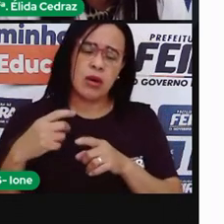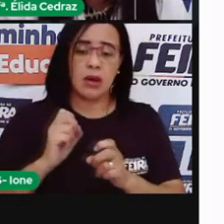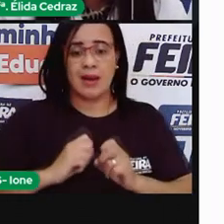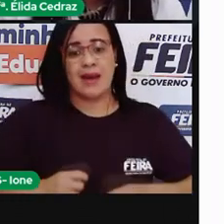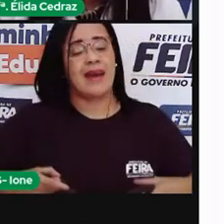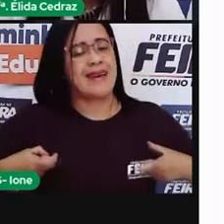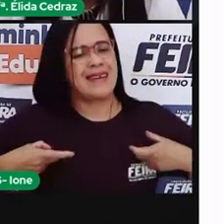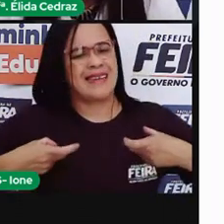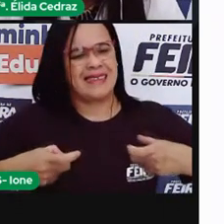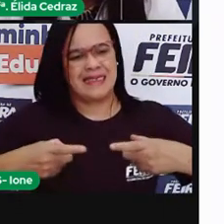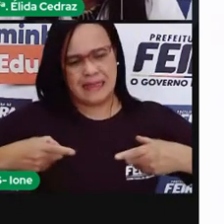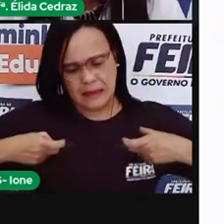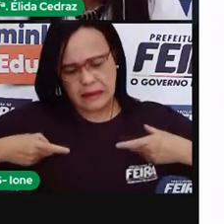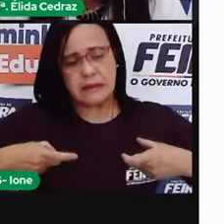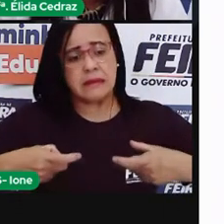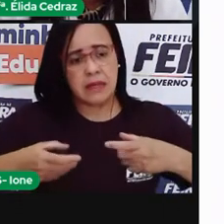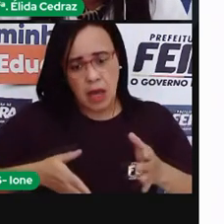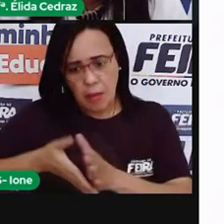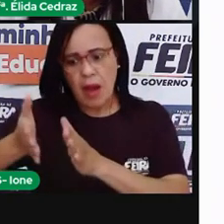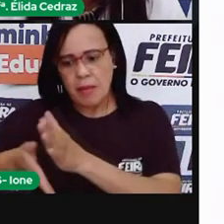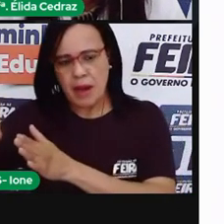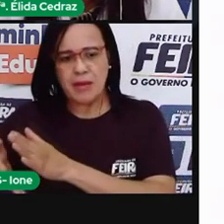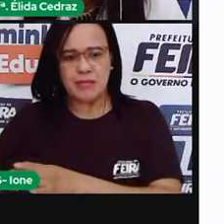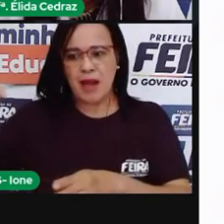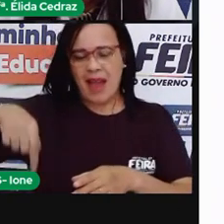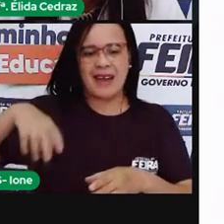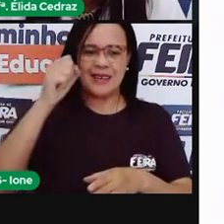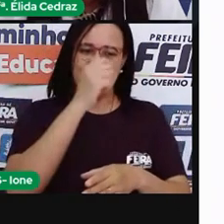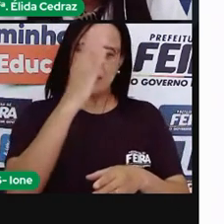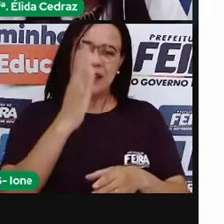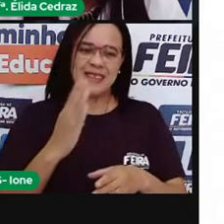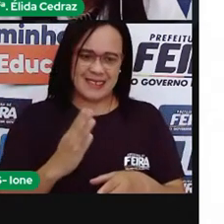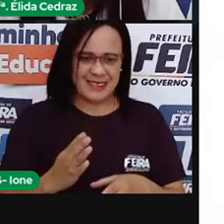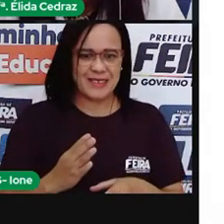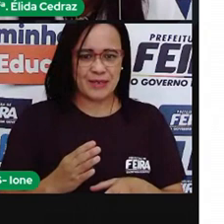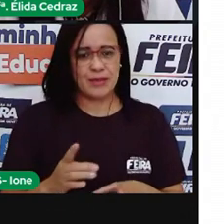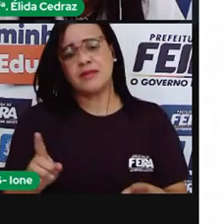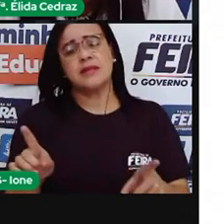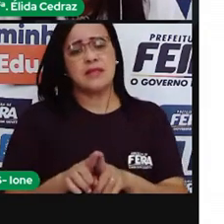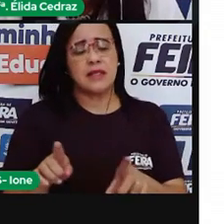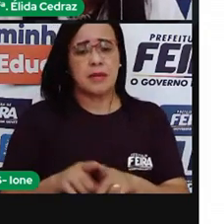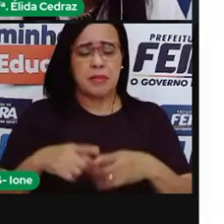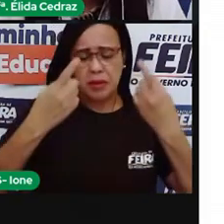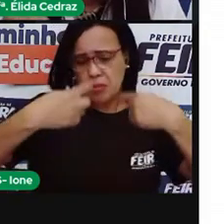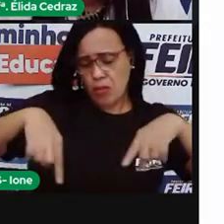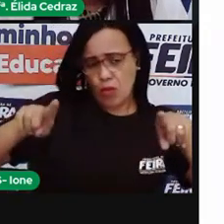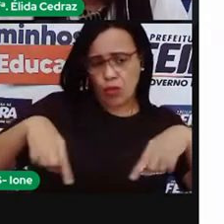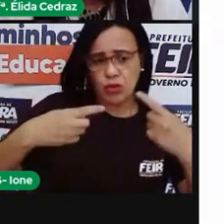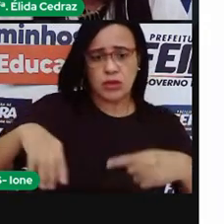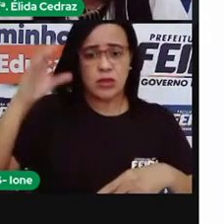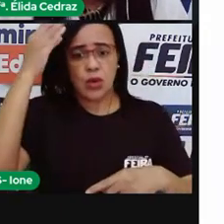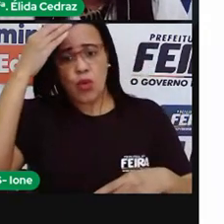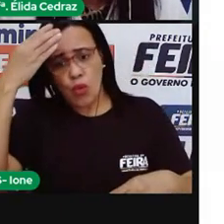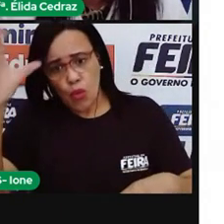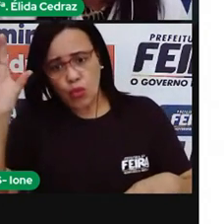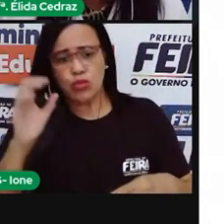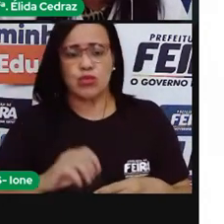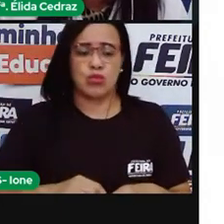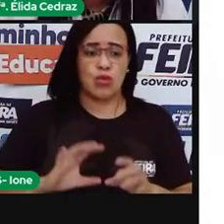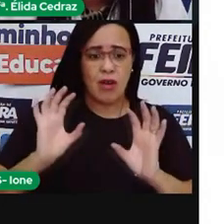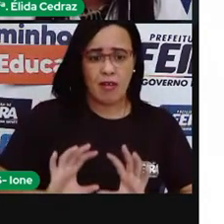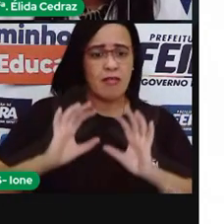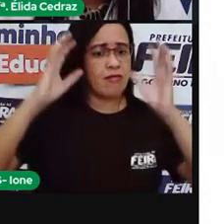europeias, culinária, festas, músicas e literatura foram trazidas para o